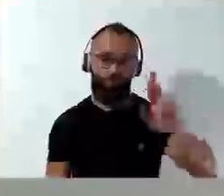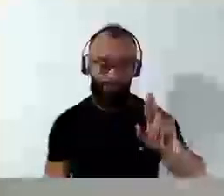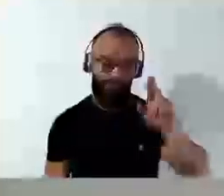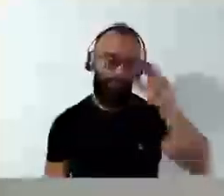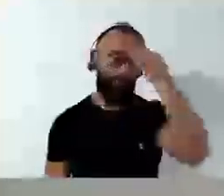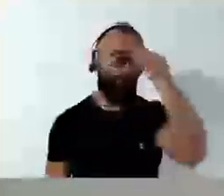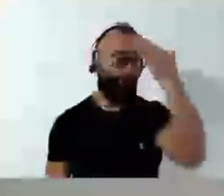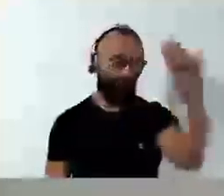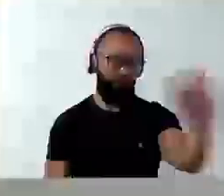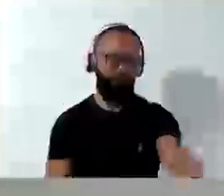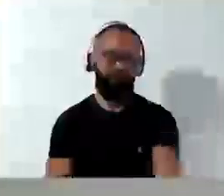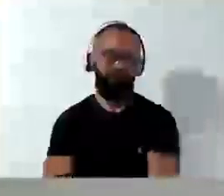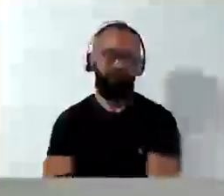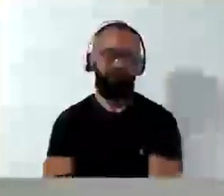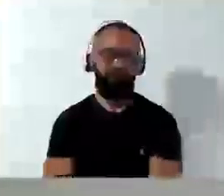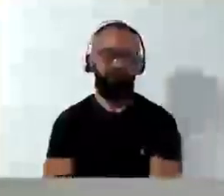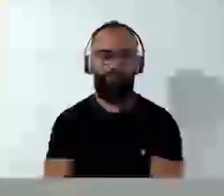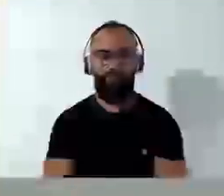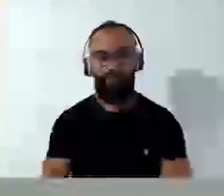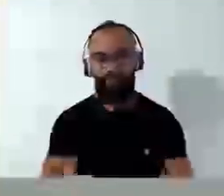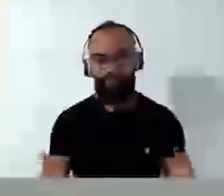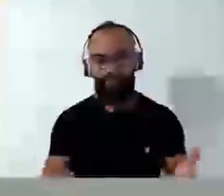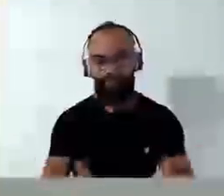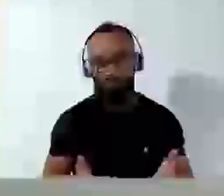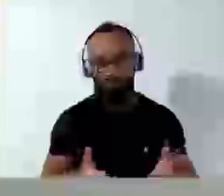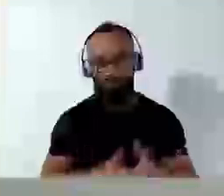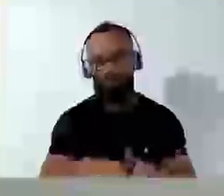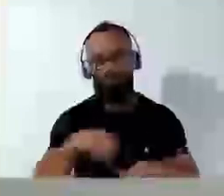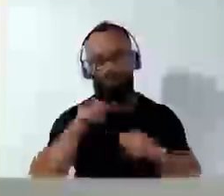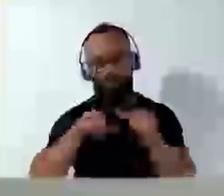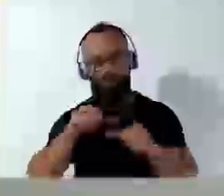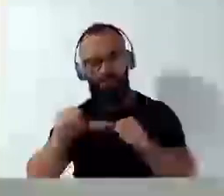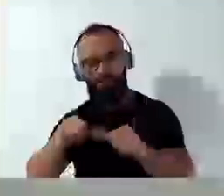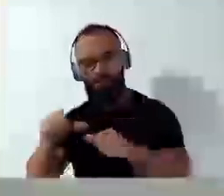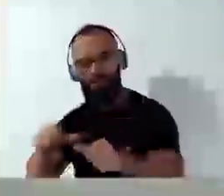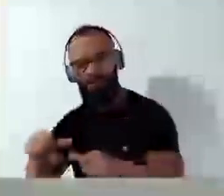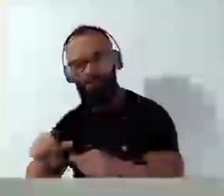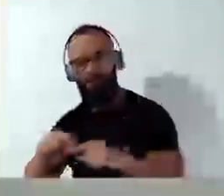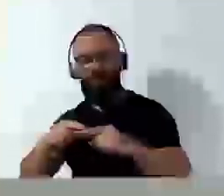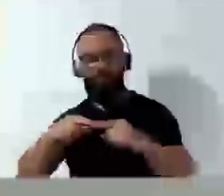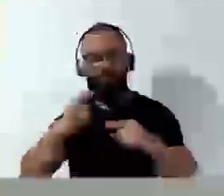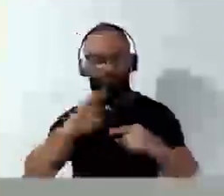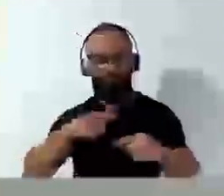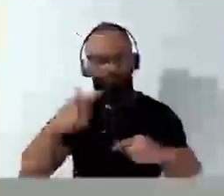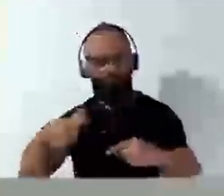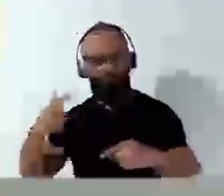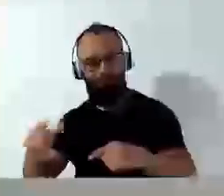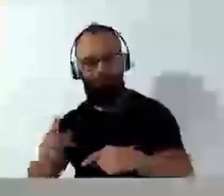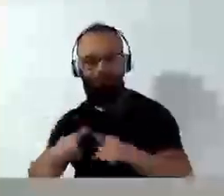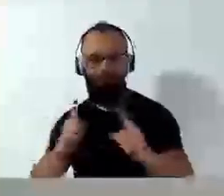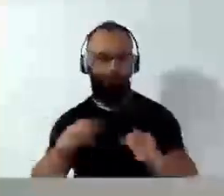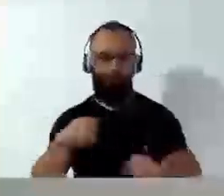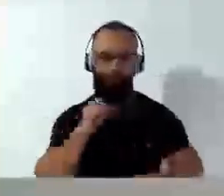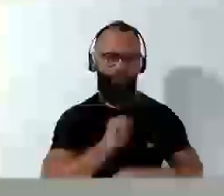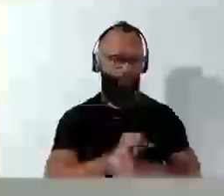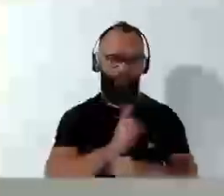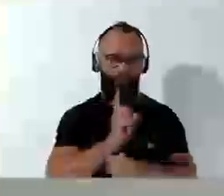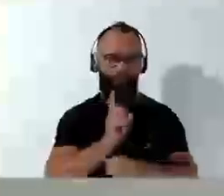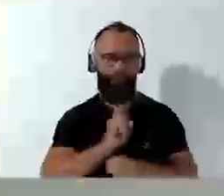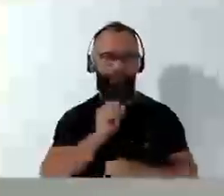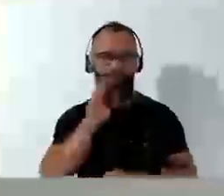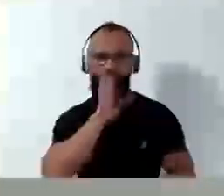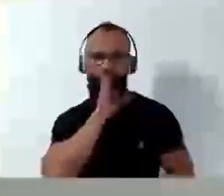Vamos lá agora para outra etapa, que sou repetitivo, mas não vou me cansar, nem me calar, e, se não